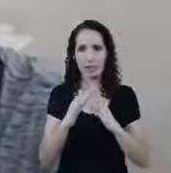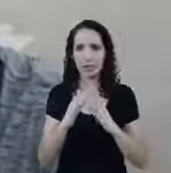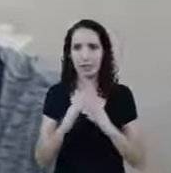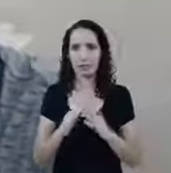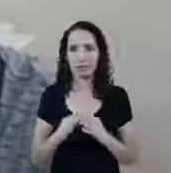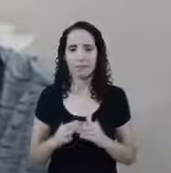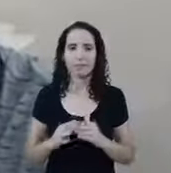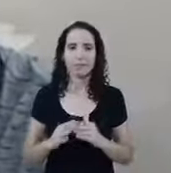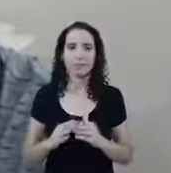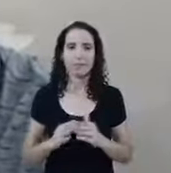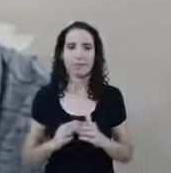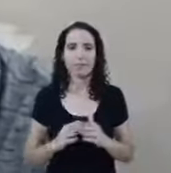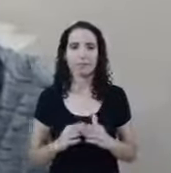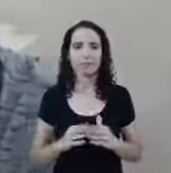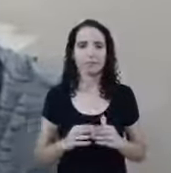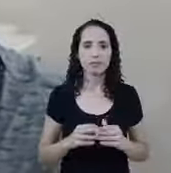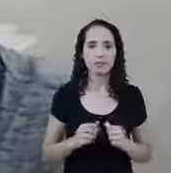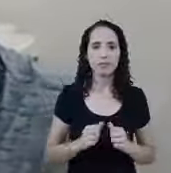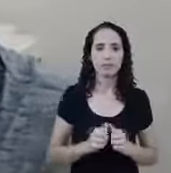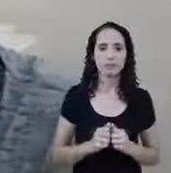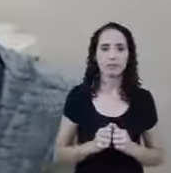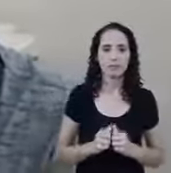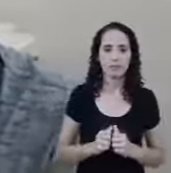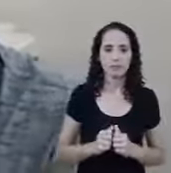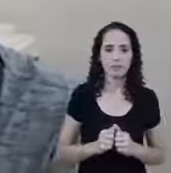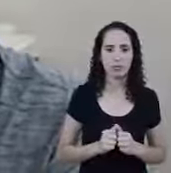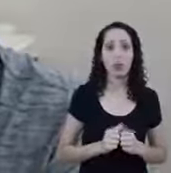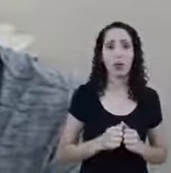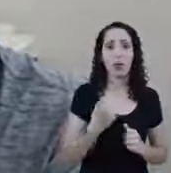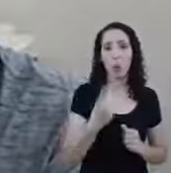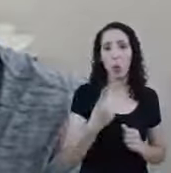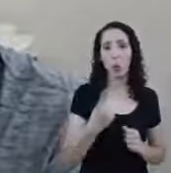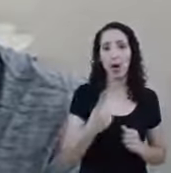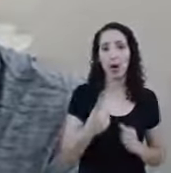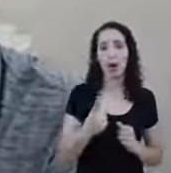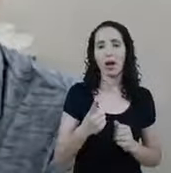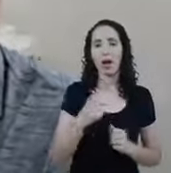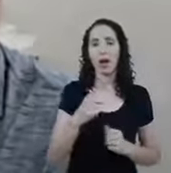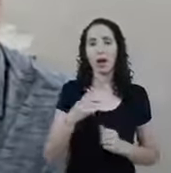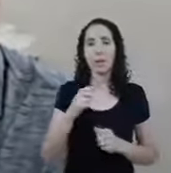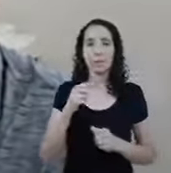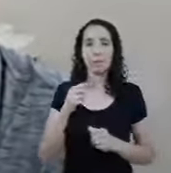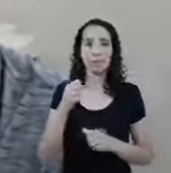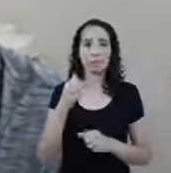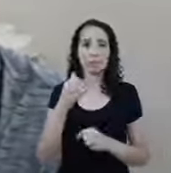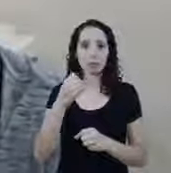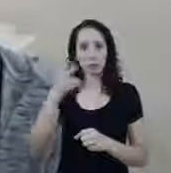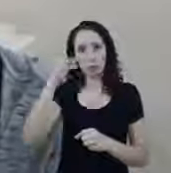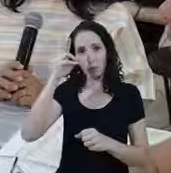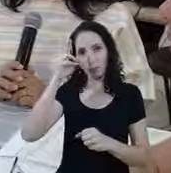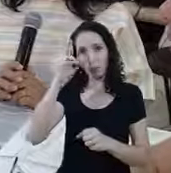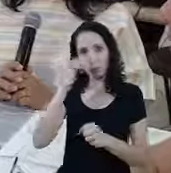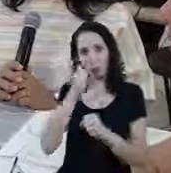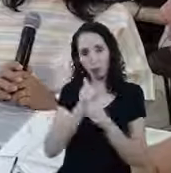Suspensa De contrato Uma suspensão De contrato E outra Sendo os 600 reais Do informal É importante Essa